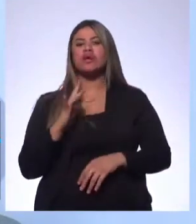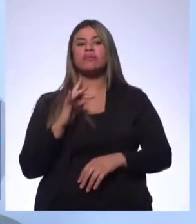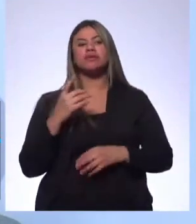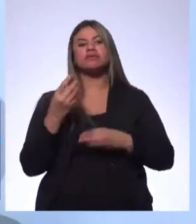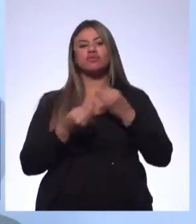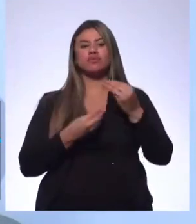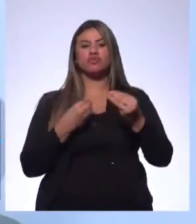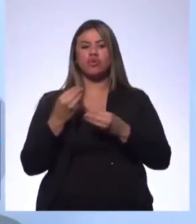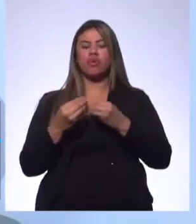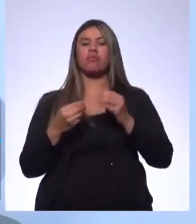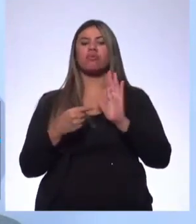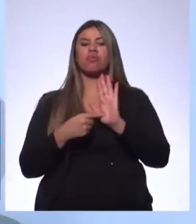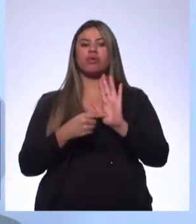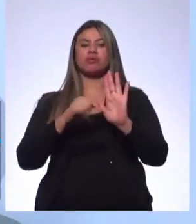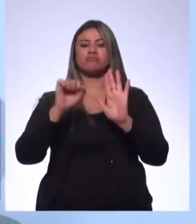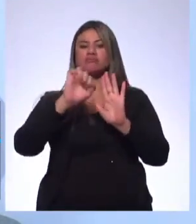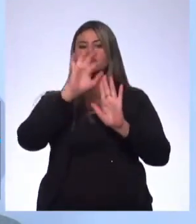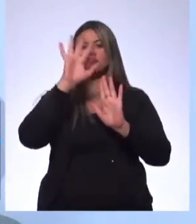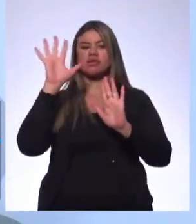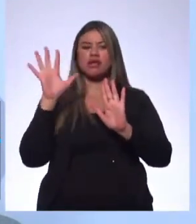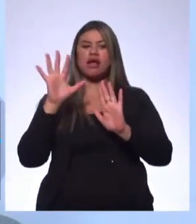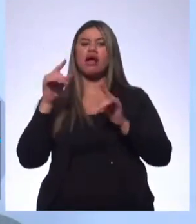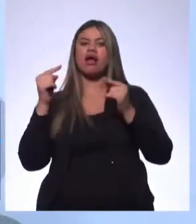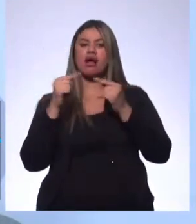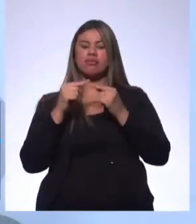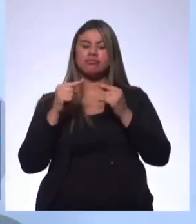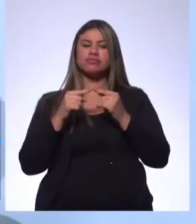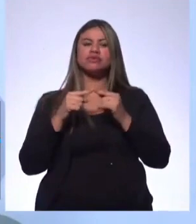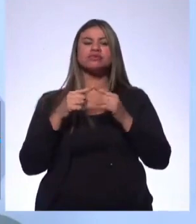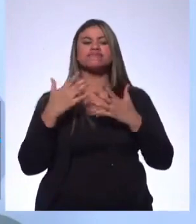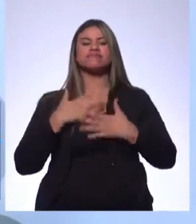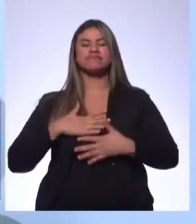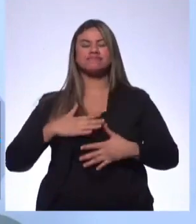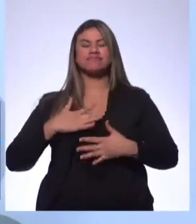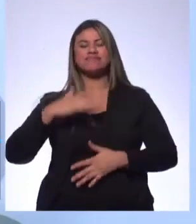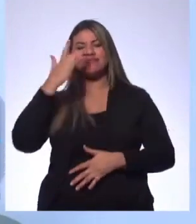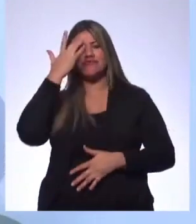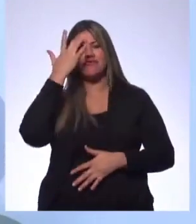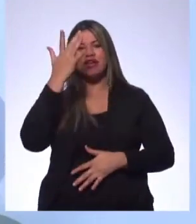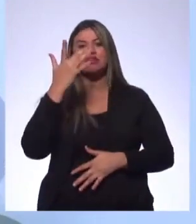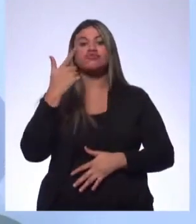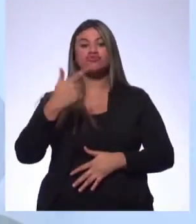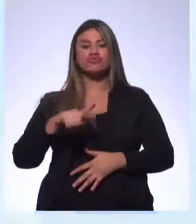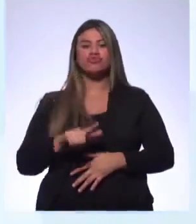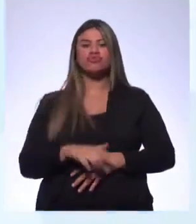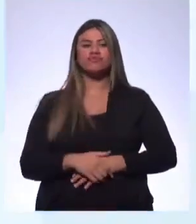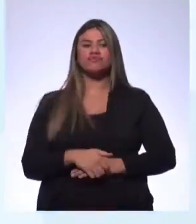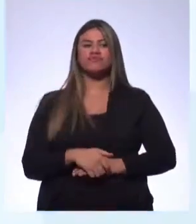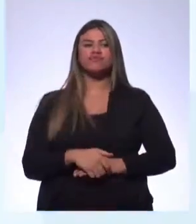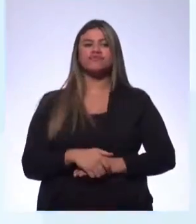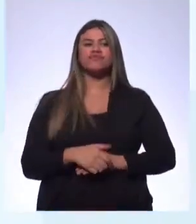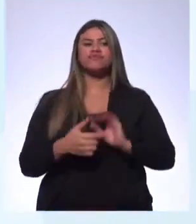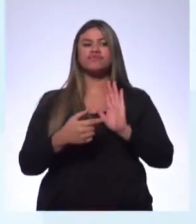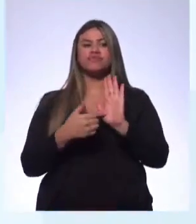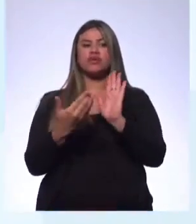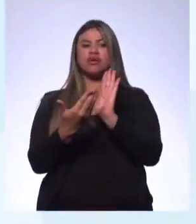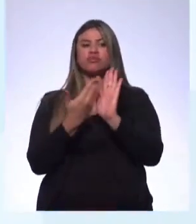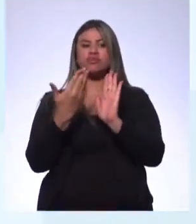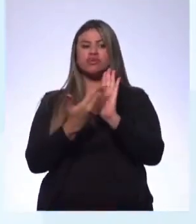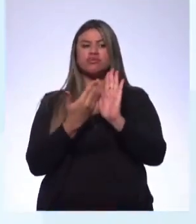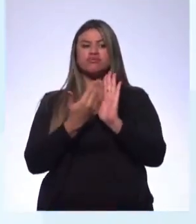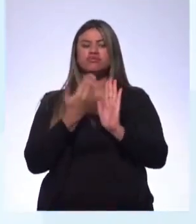como deve ser feito. Então, isso daí está tranquilo, está fácil. Vamos para a próxima. A apresentação da obra é